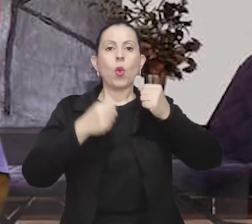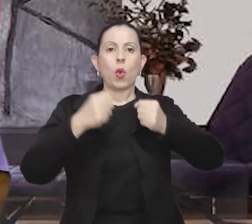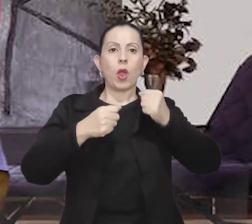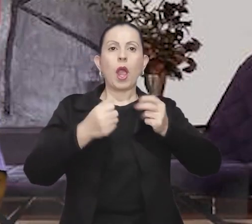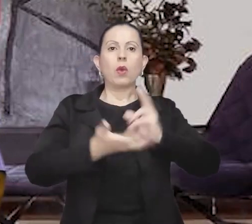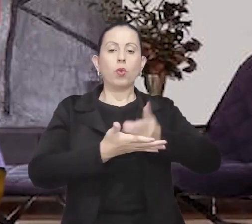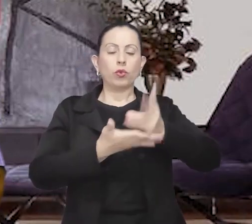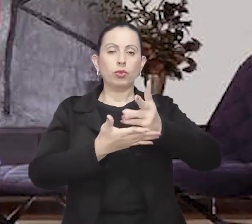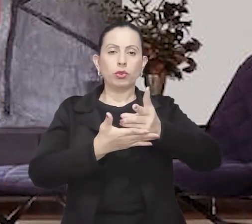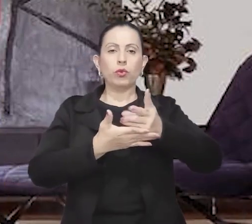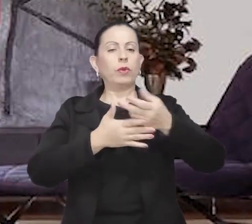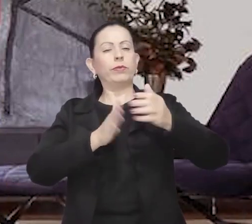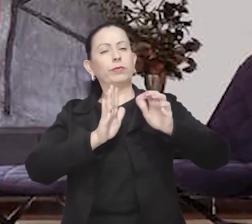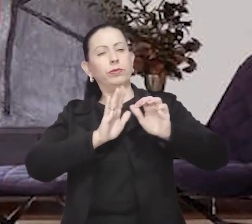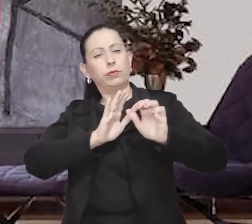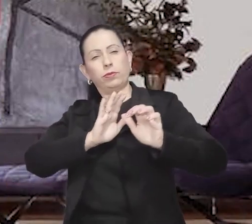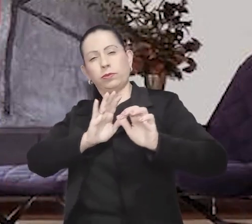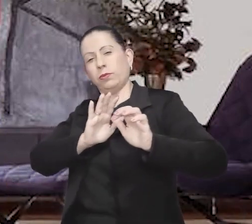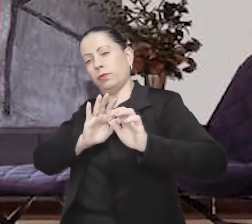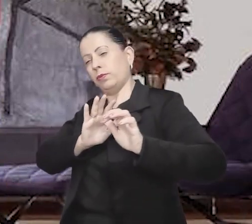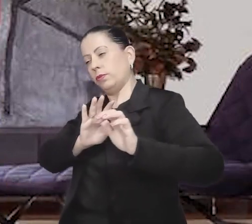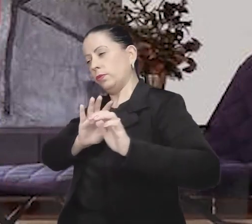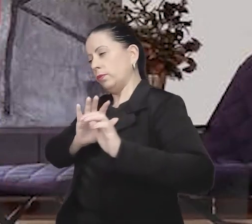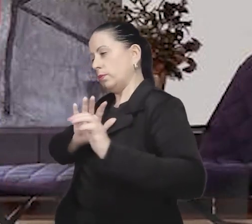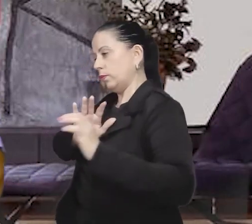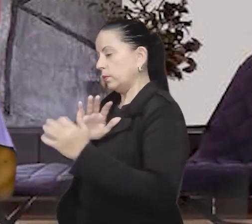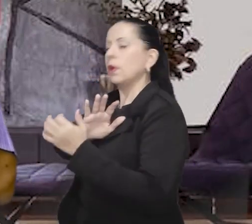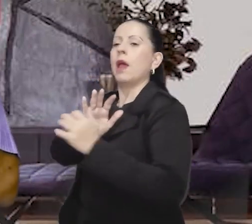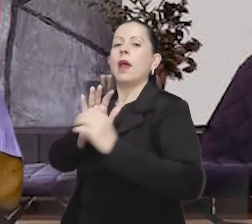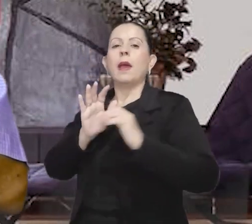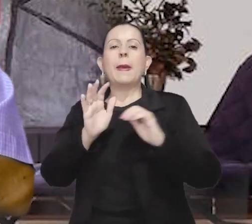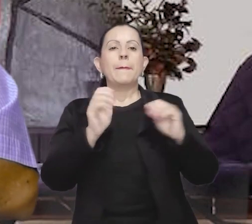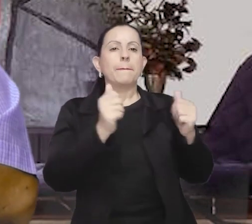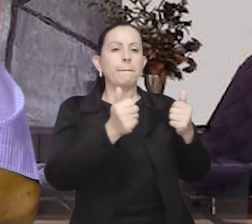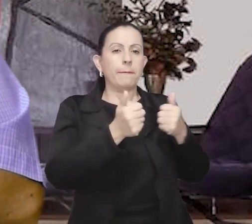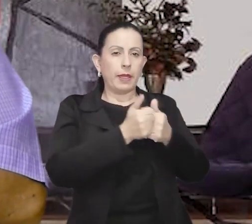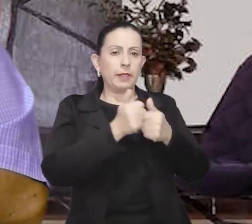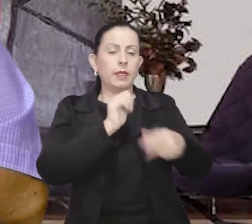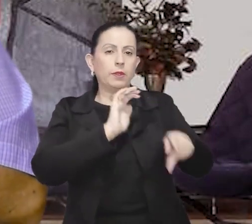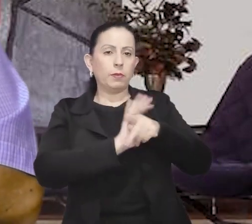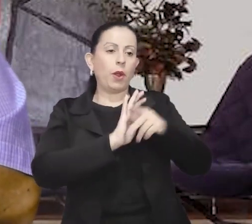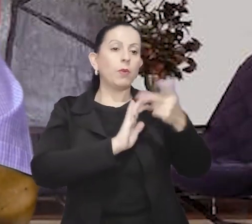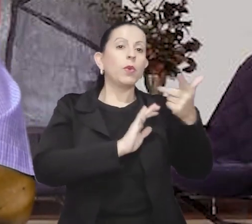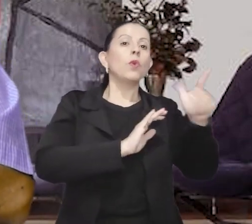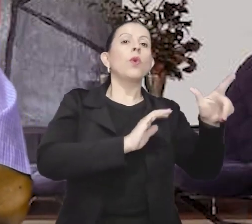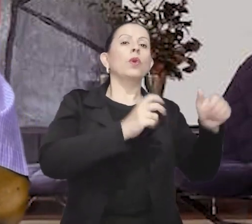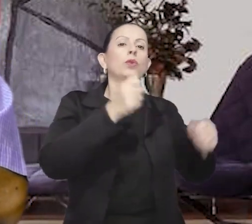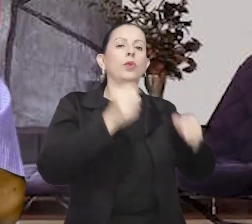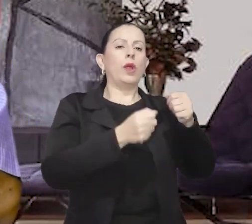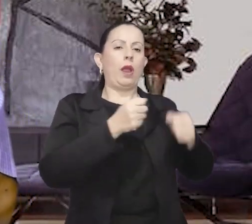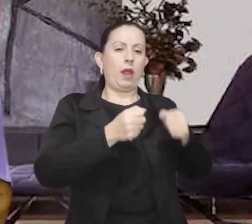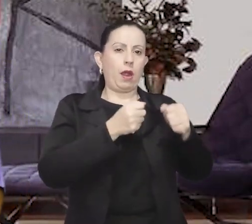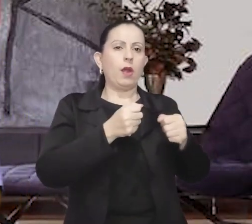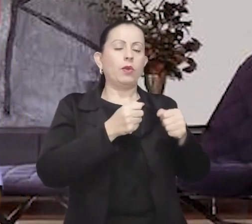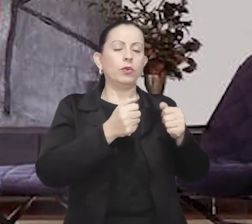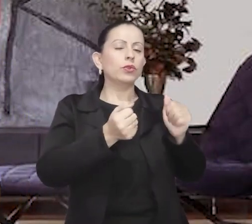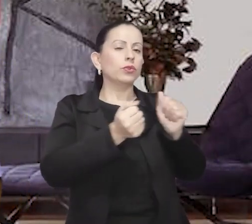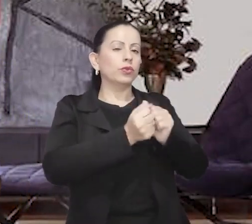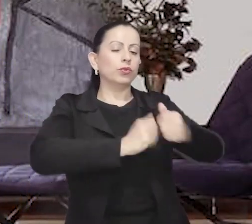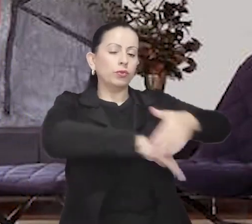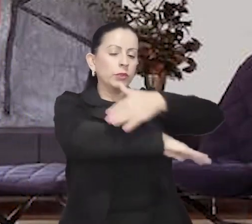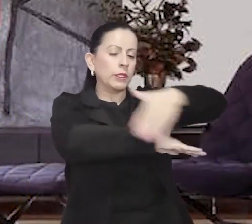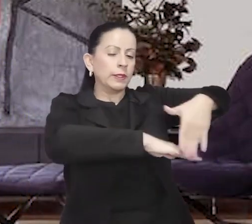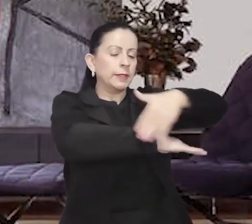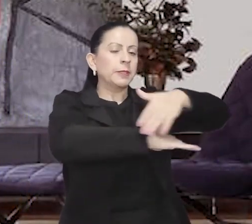derrapando de lado e batendo com a sua lateral direita na parte traseira de um veículo estacionado junto à calçada.